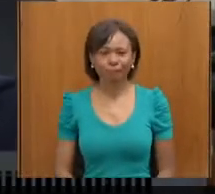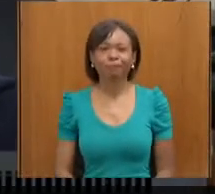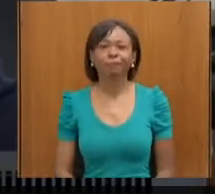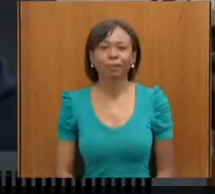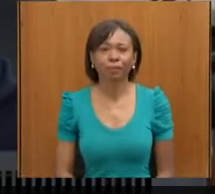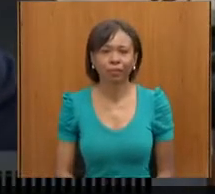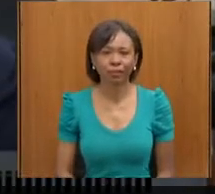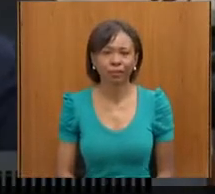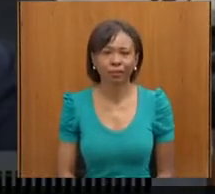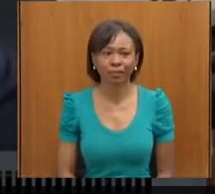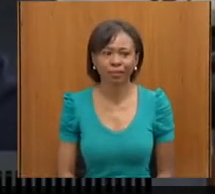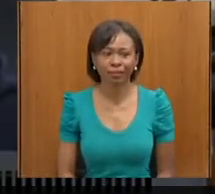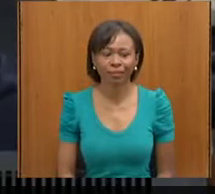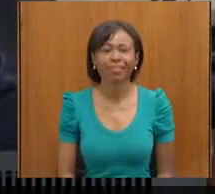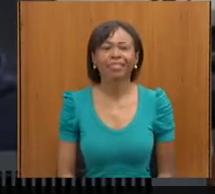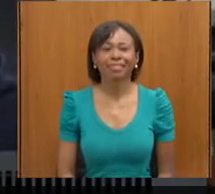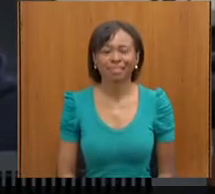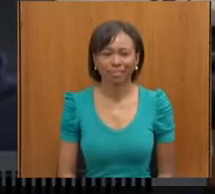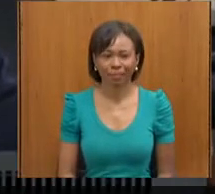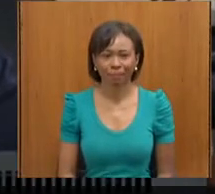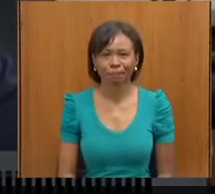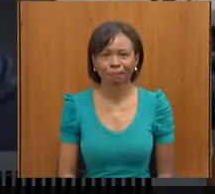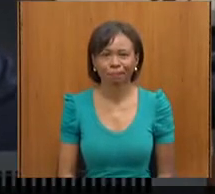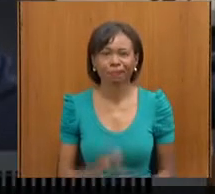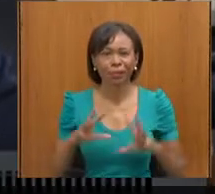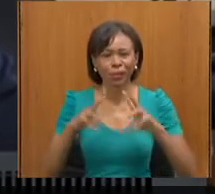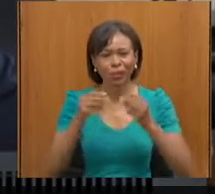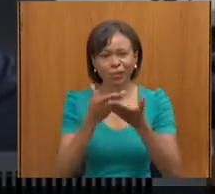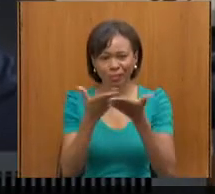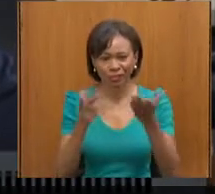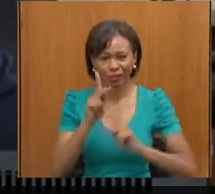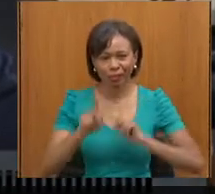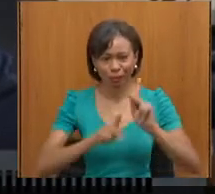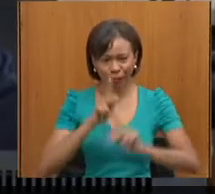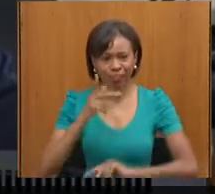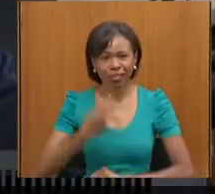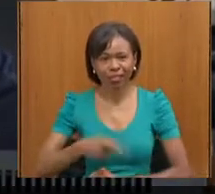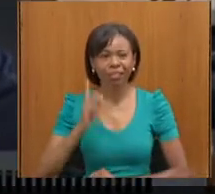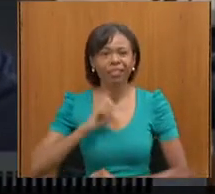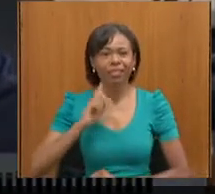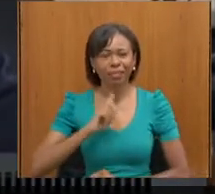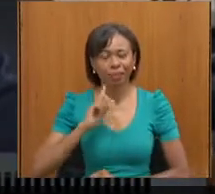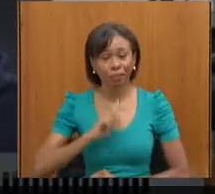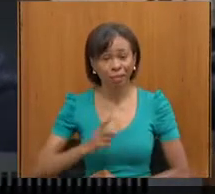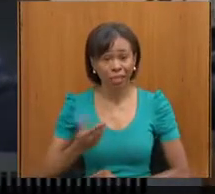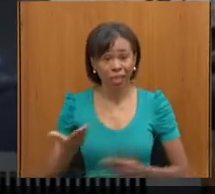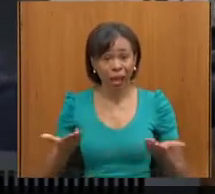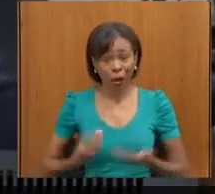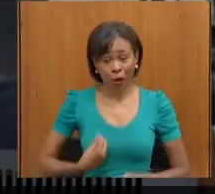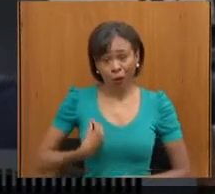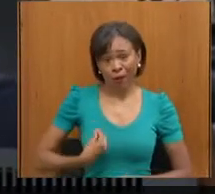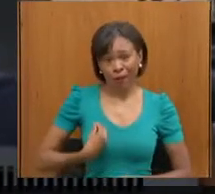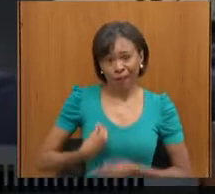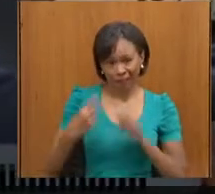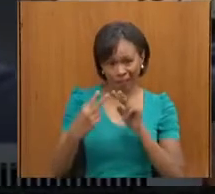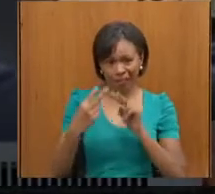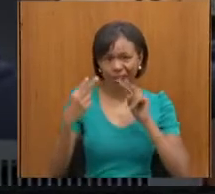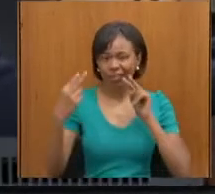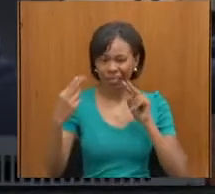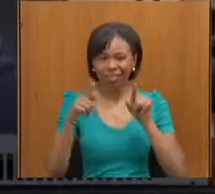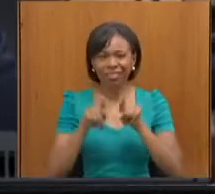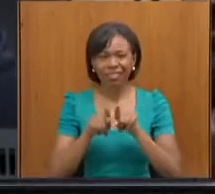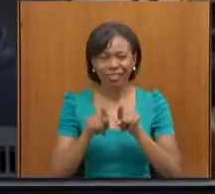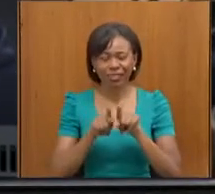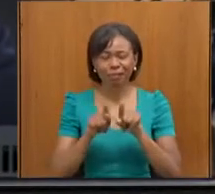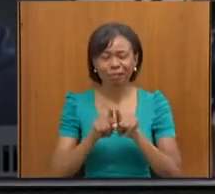cumprimentar a todas e a todos os mineiros que nos acompanham ao vivo pelas redes sociais e